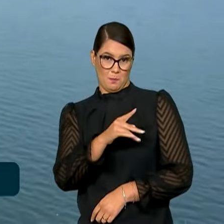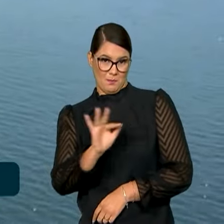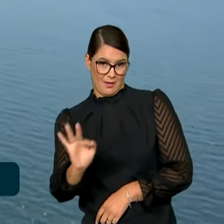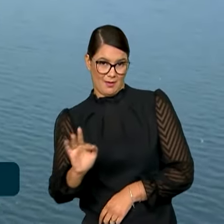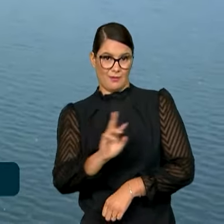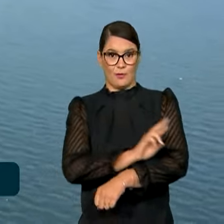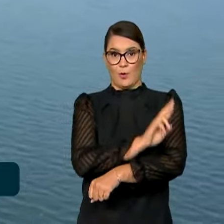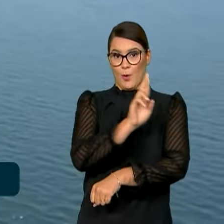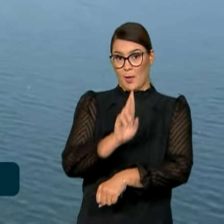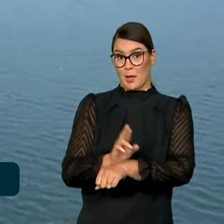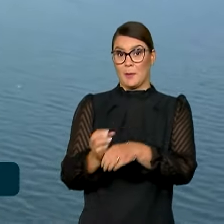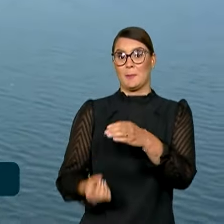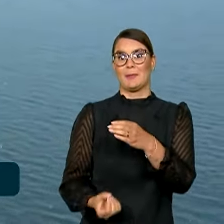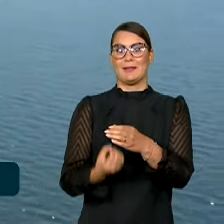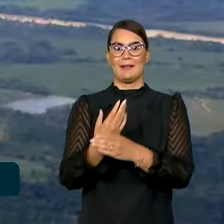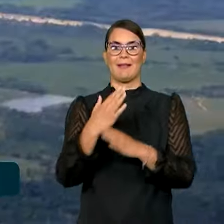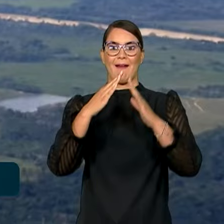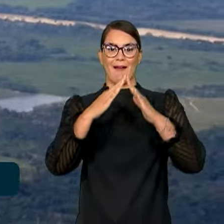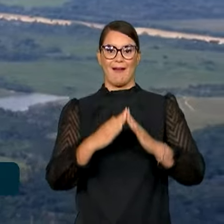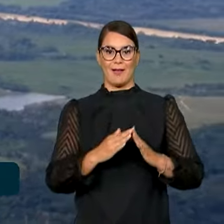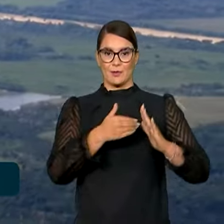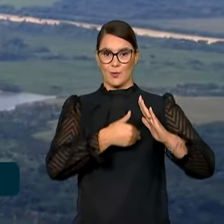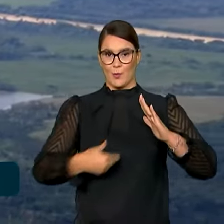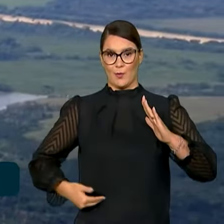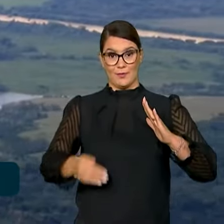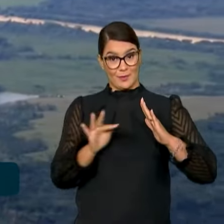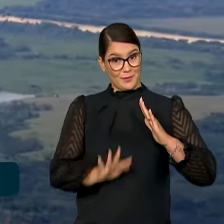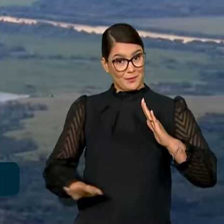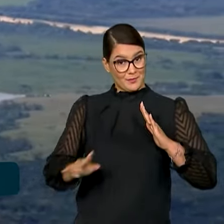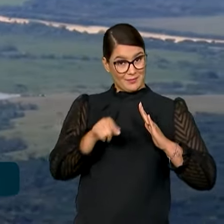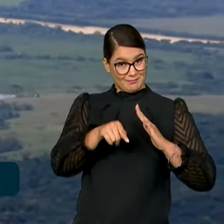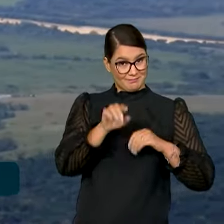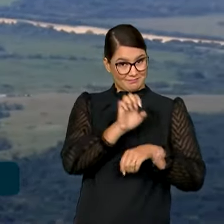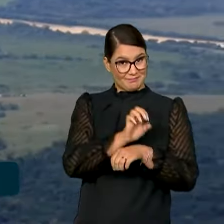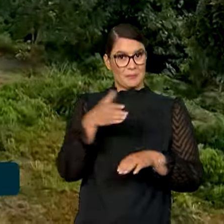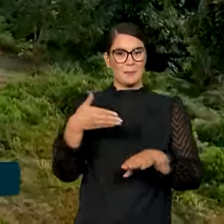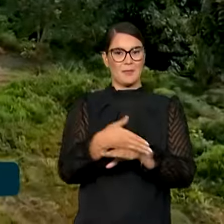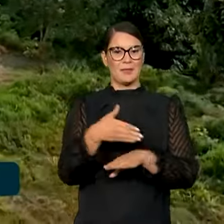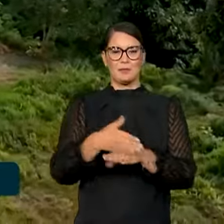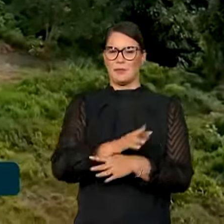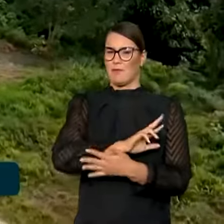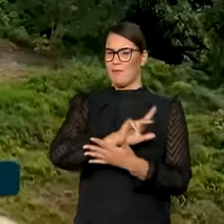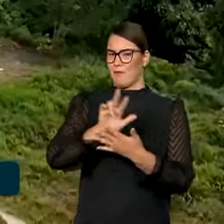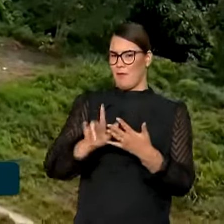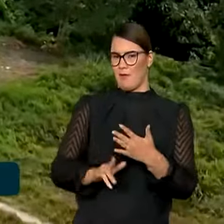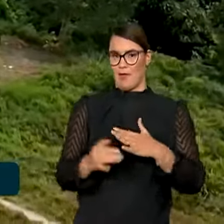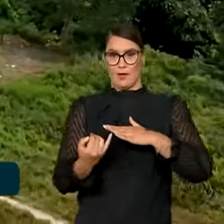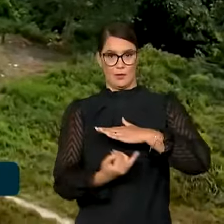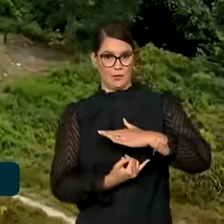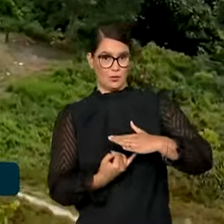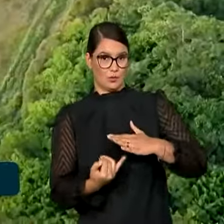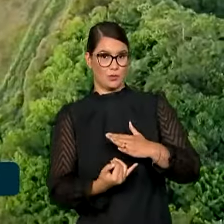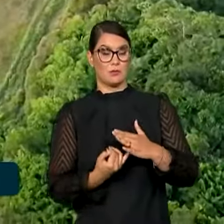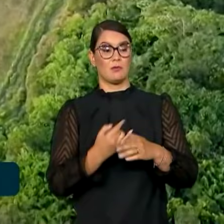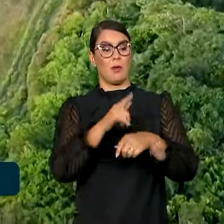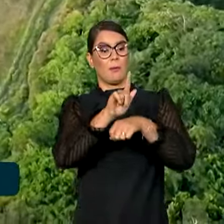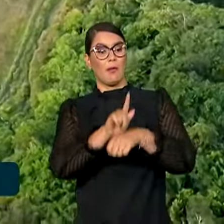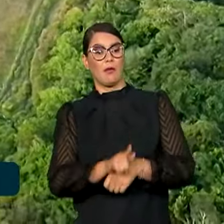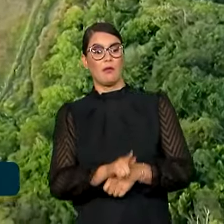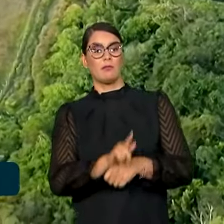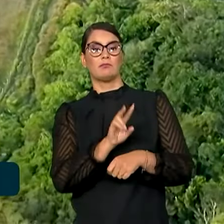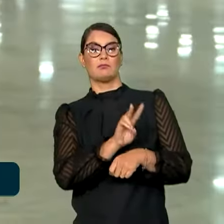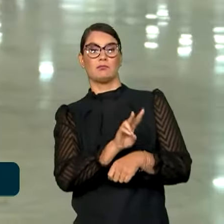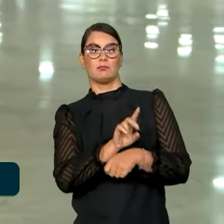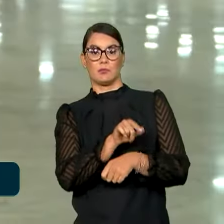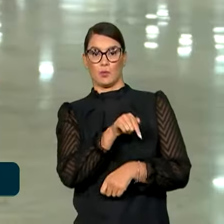Roraima e a criação da Casa de Governo Federal no Estado, com a participação de várias instituições para gerenciar as ações